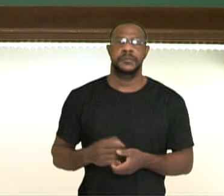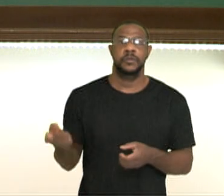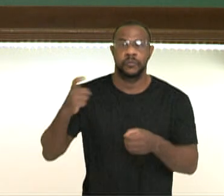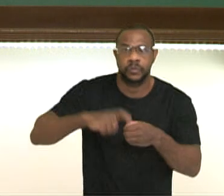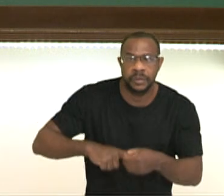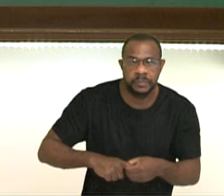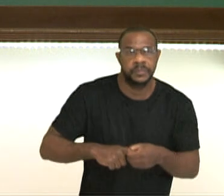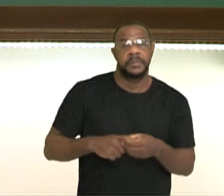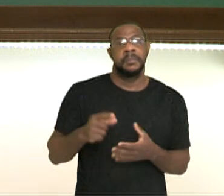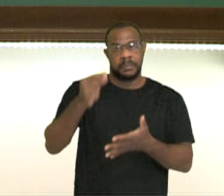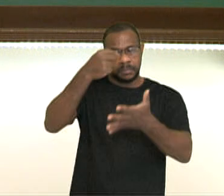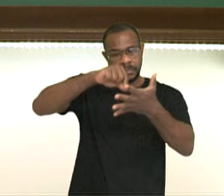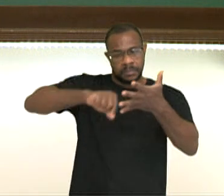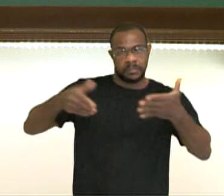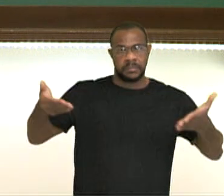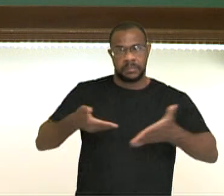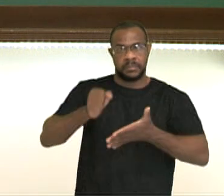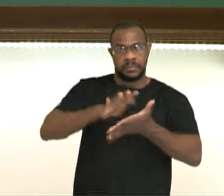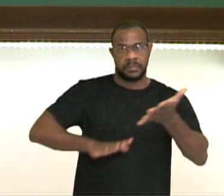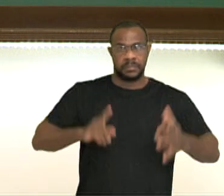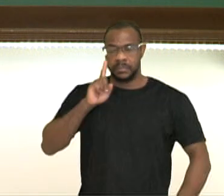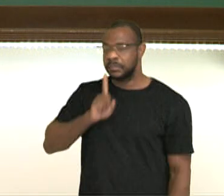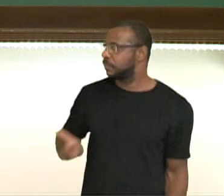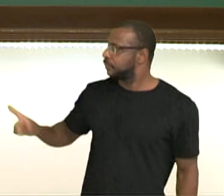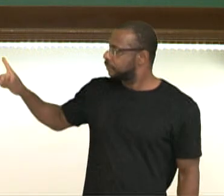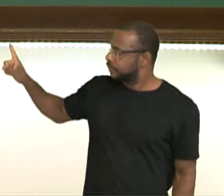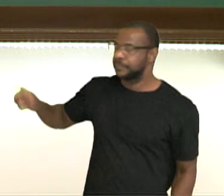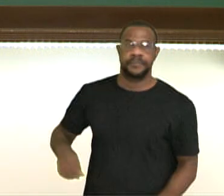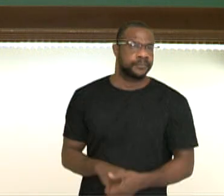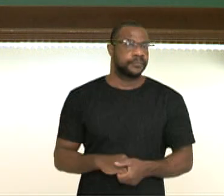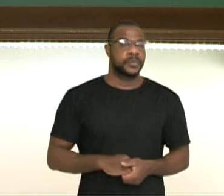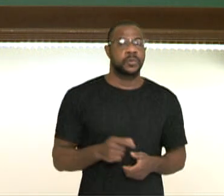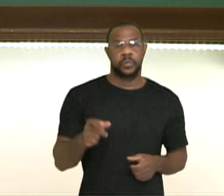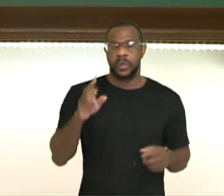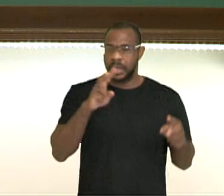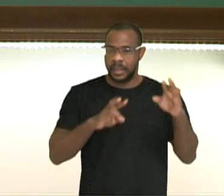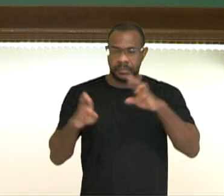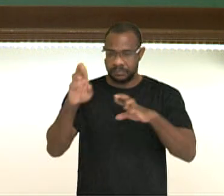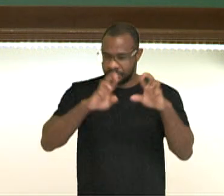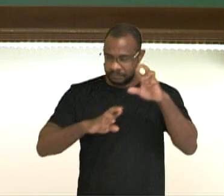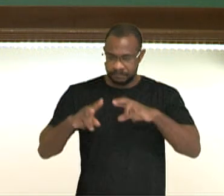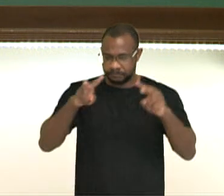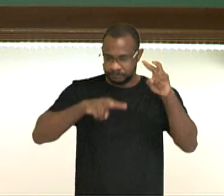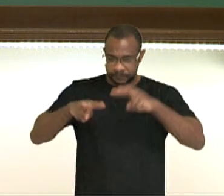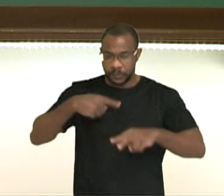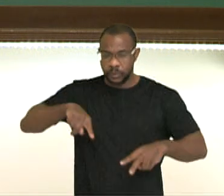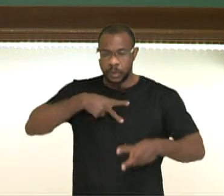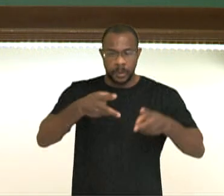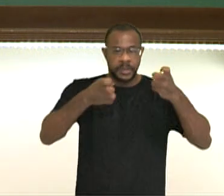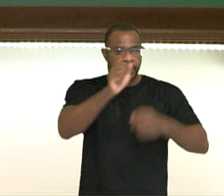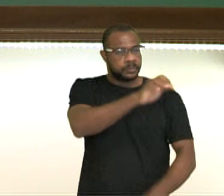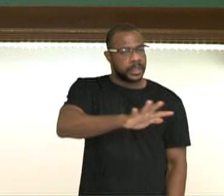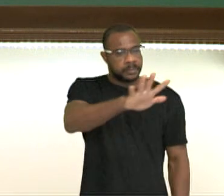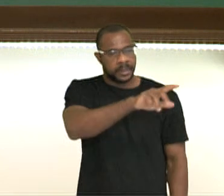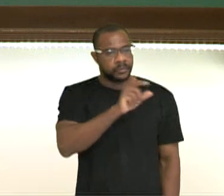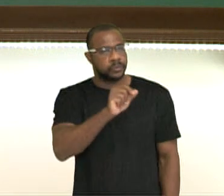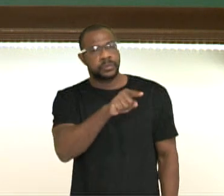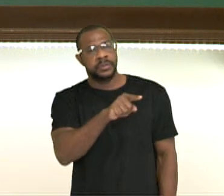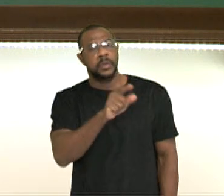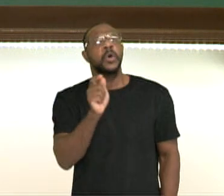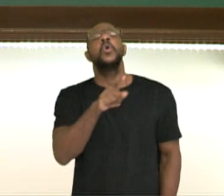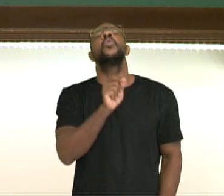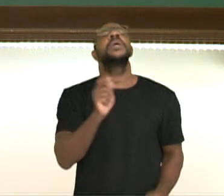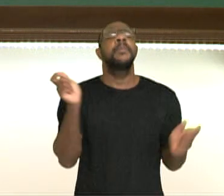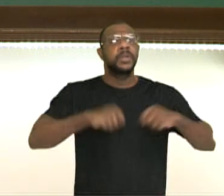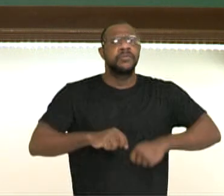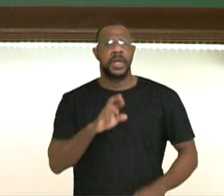Voltamos com a correção da nossa atividade ou melhor com a análise do que nós observamos na imagem e o que é possível